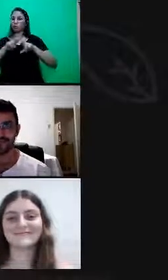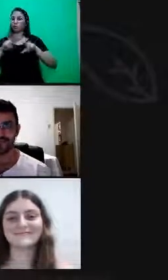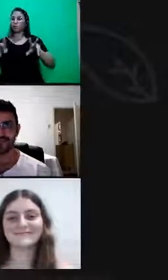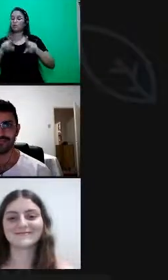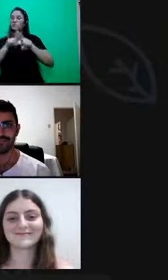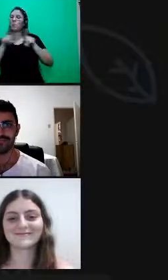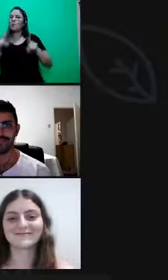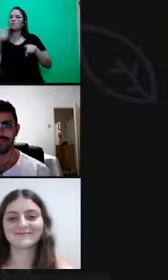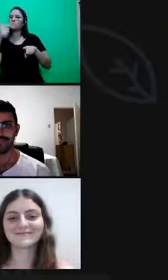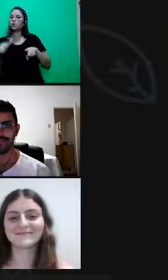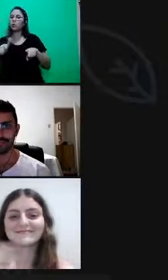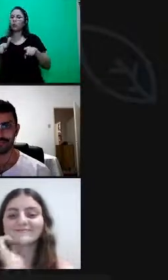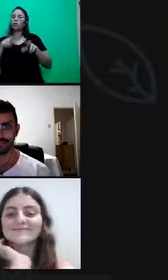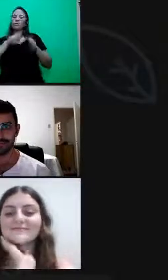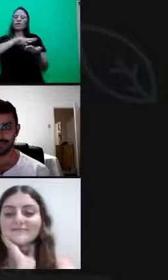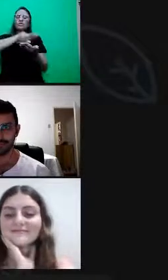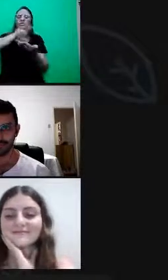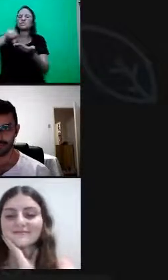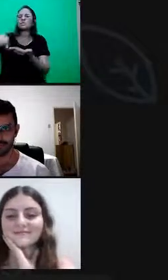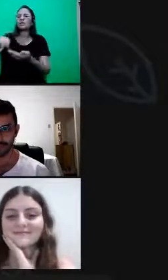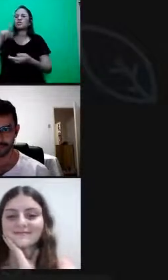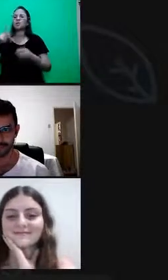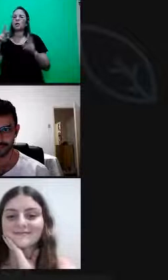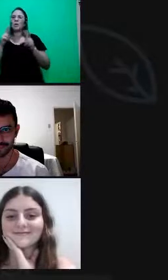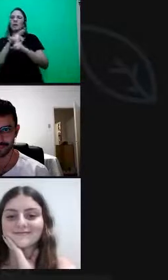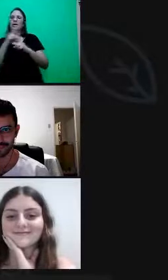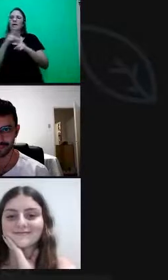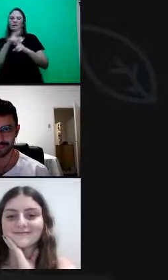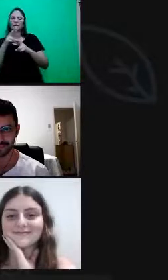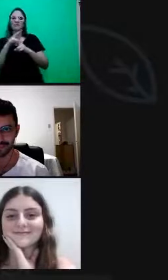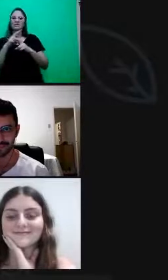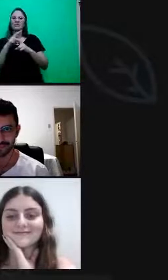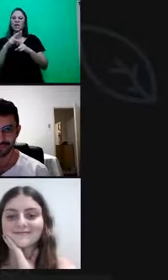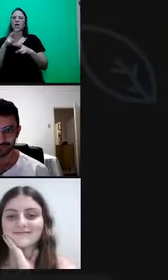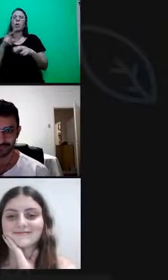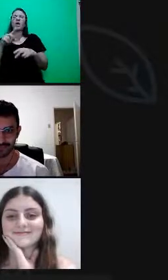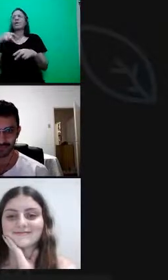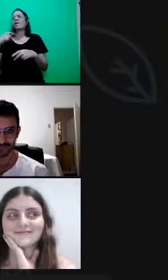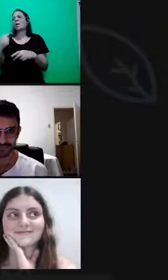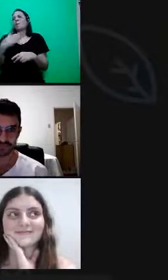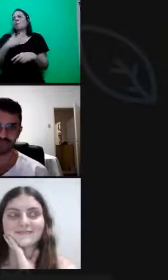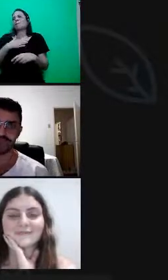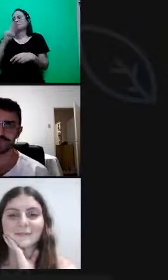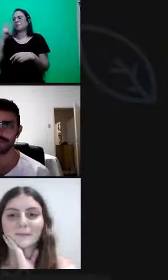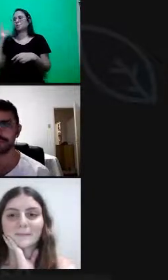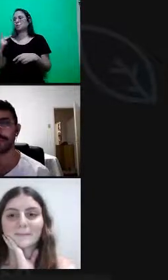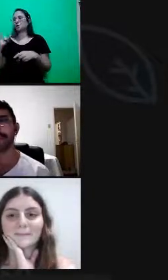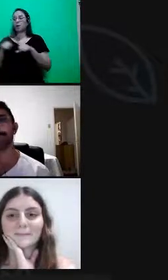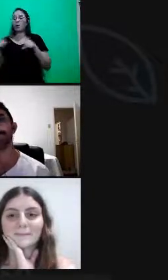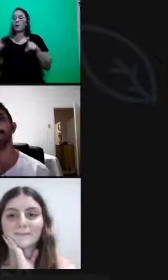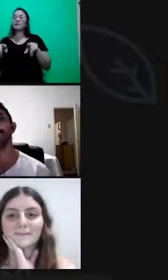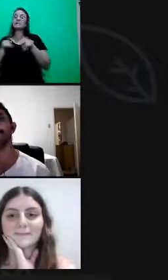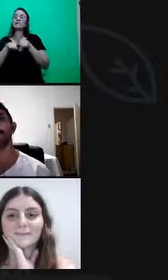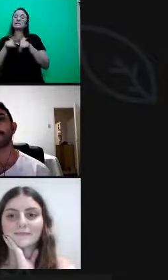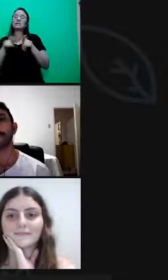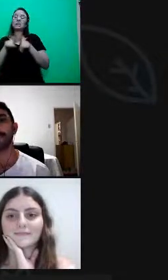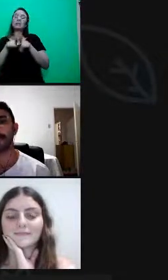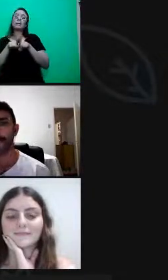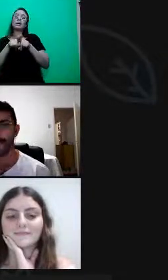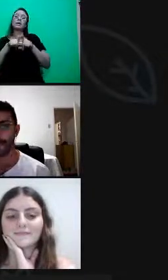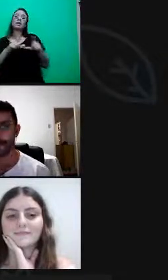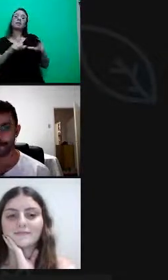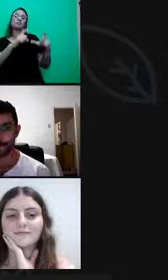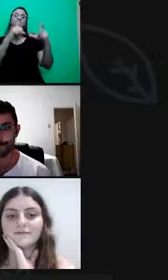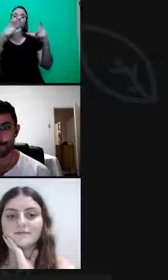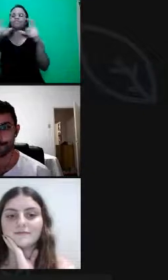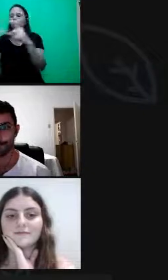diversidade está relacionada, além da nossa história, está relacionada a espaços, a contextos sociais, então